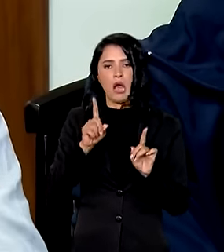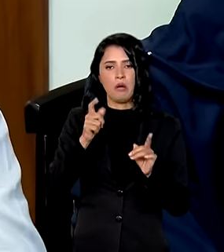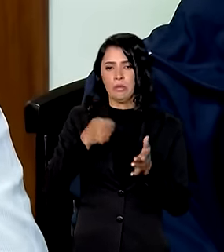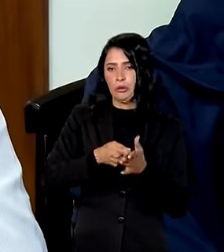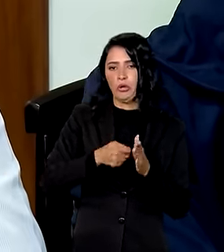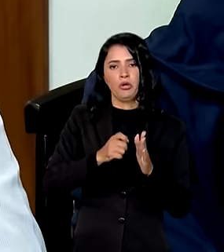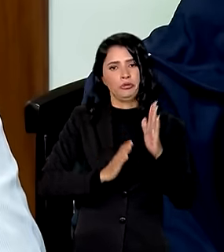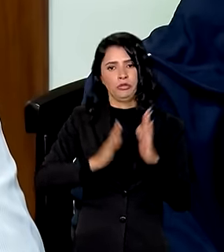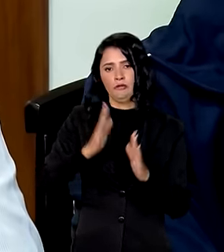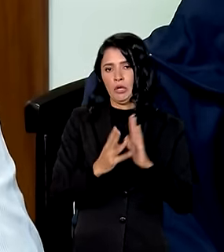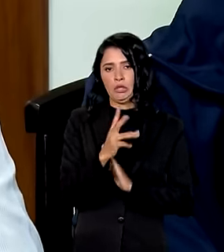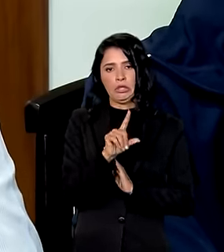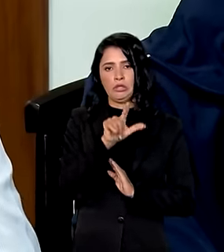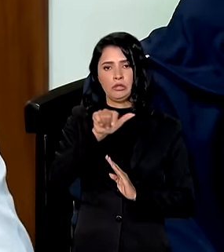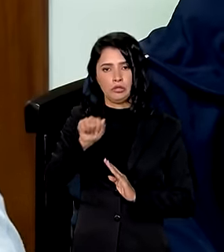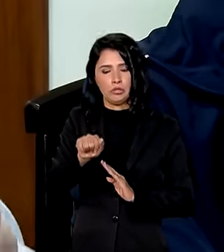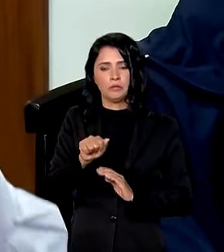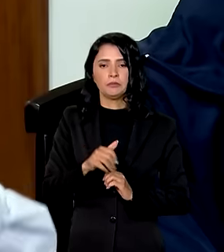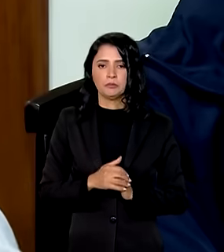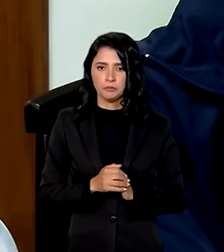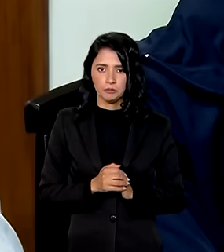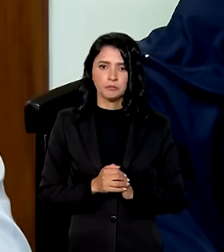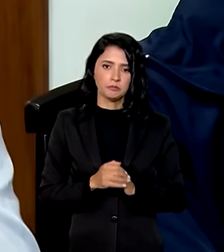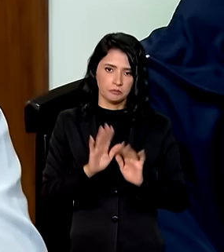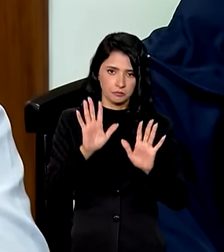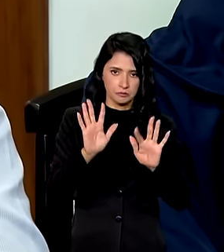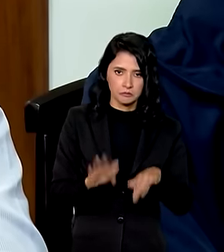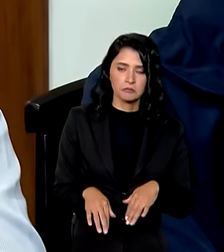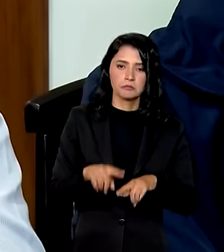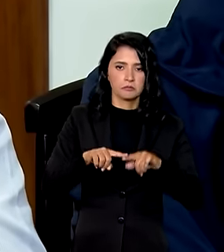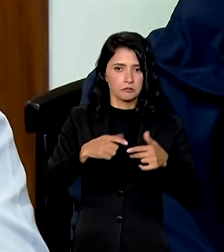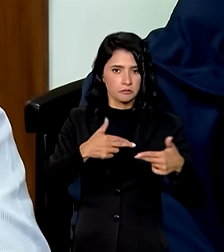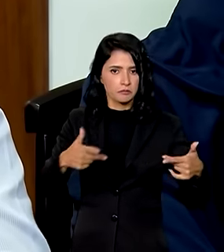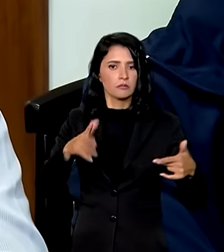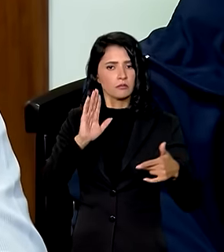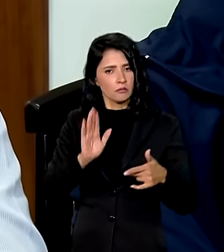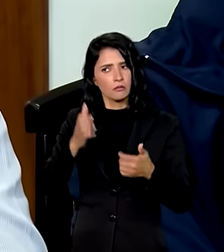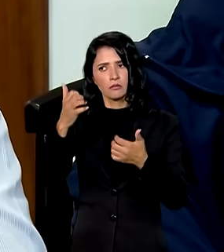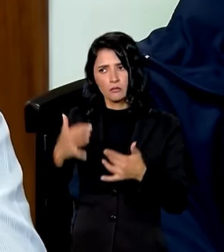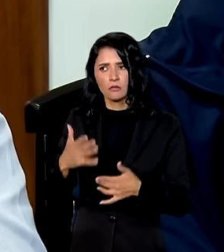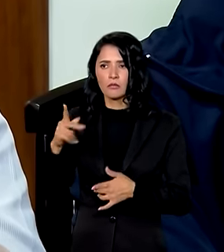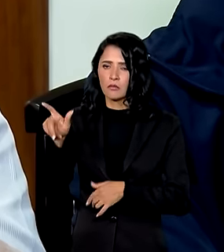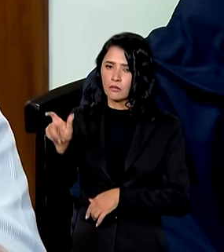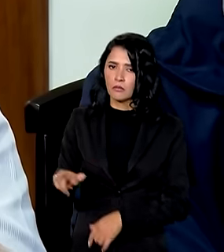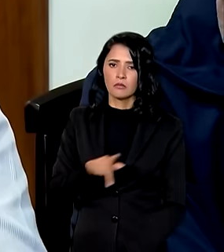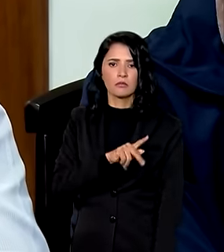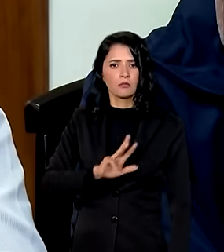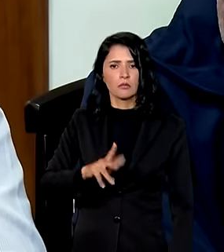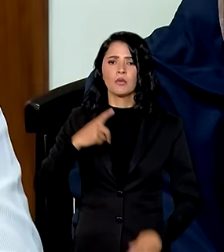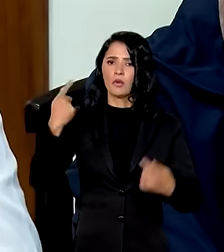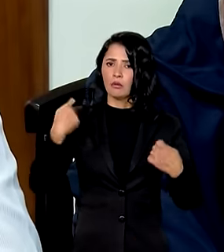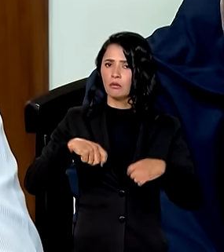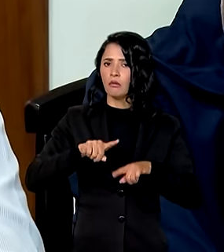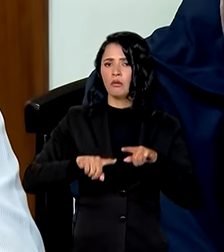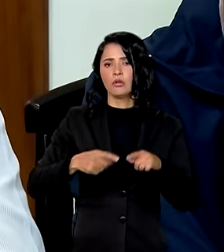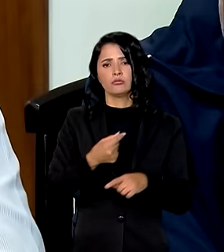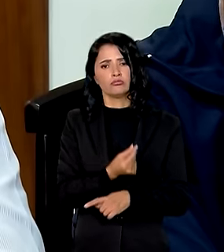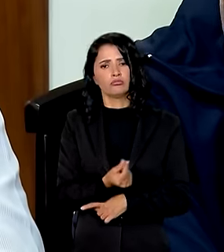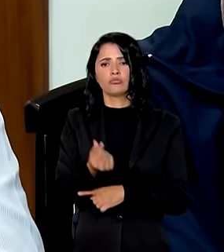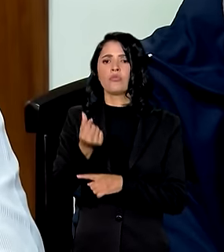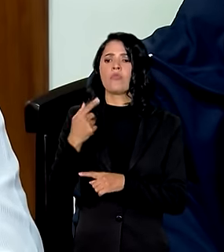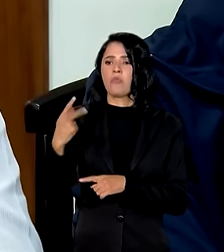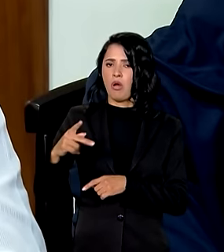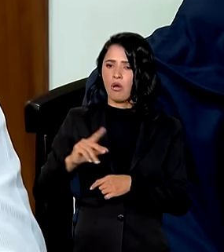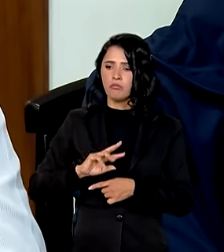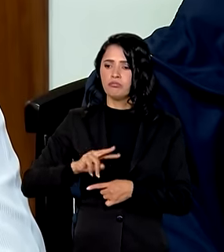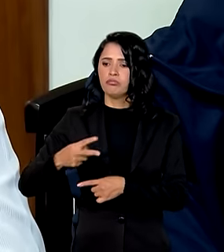finalizar a questão dos recursos como bem colocado desde o primeiro momento pelo presidente Lula a necessidade de recursos para os